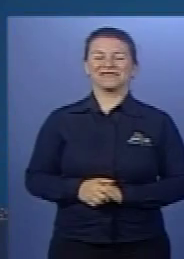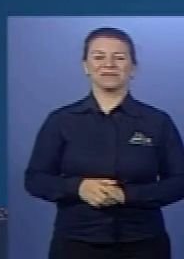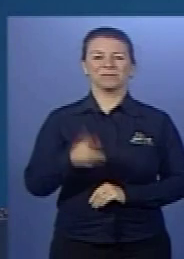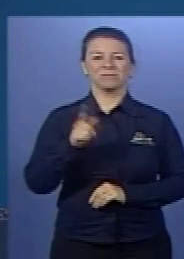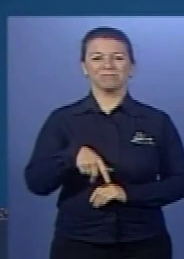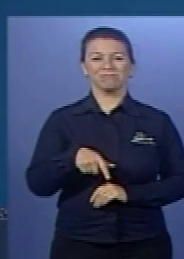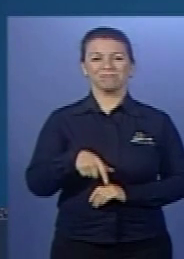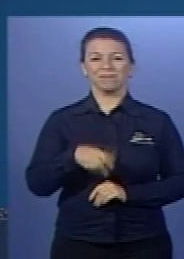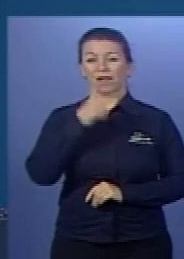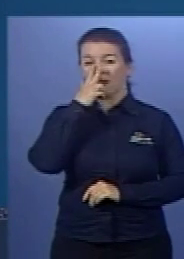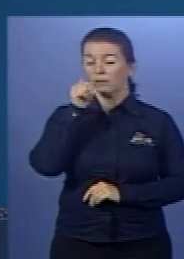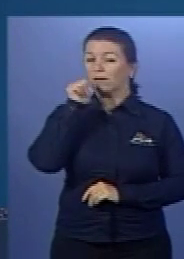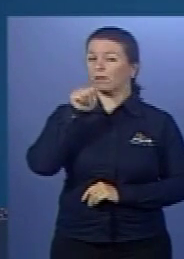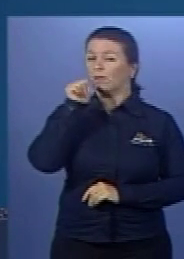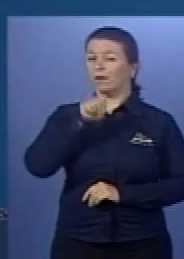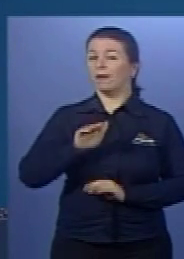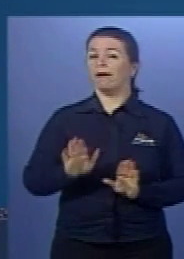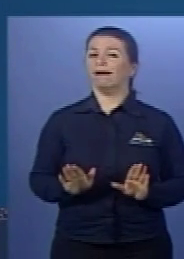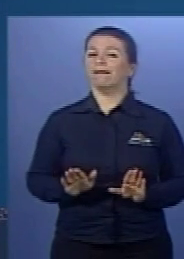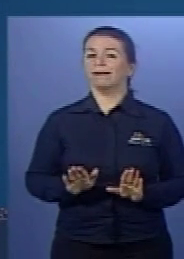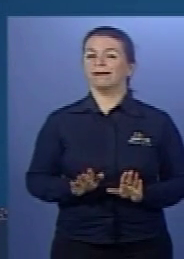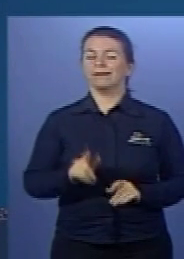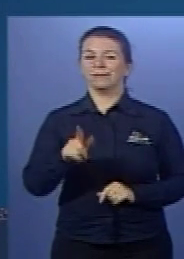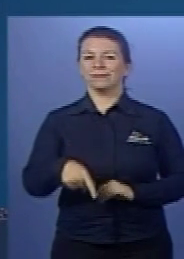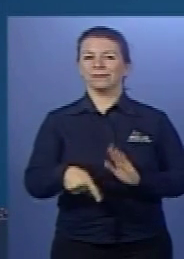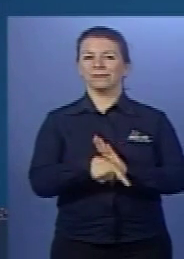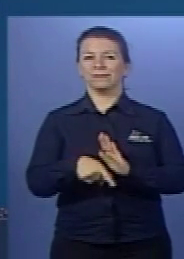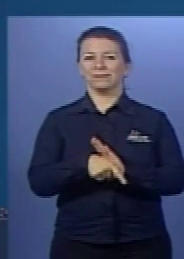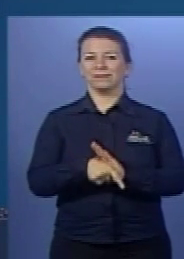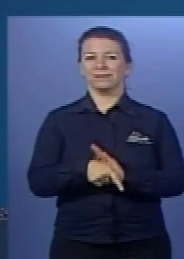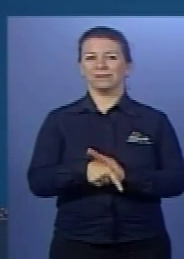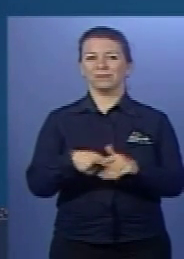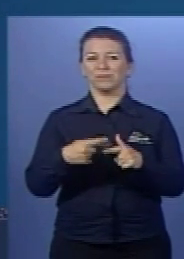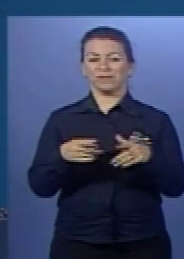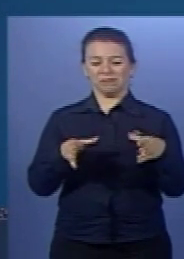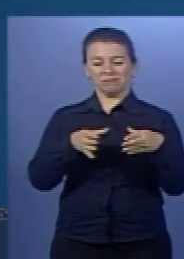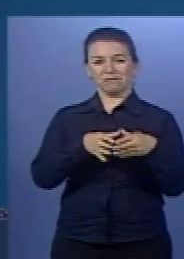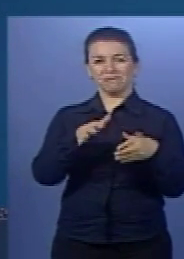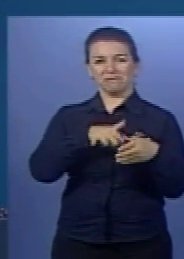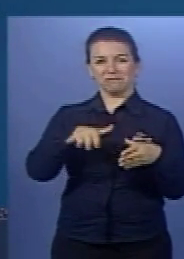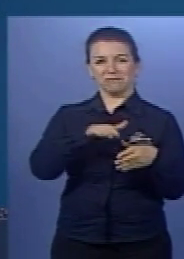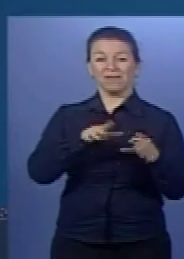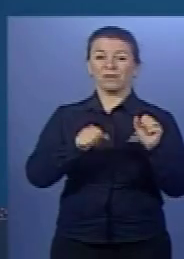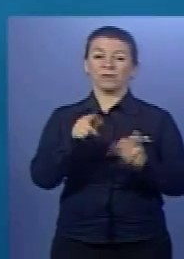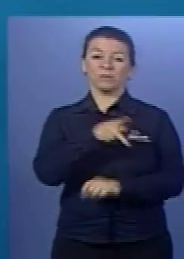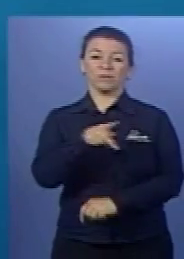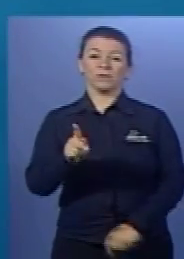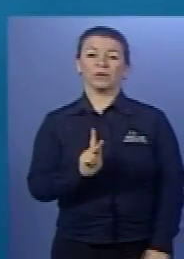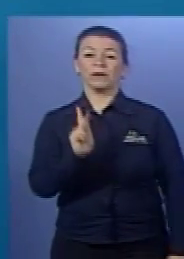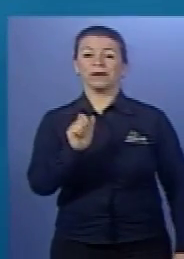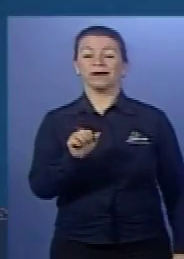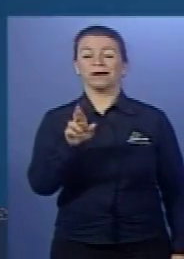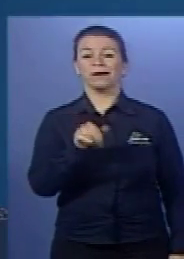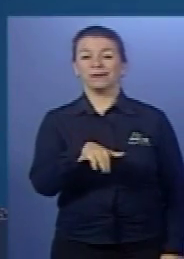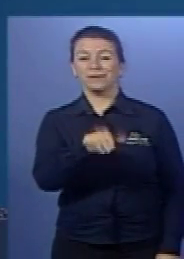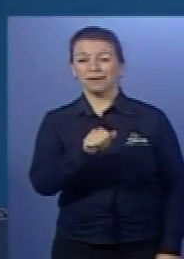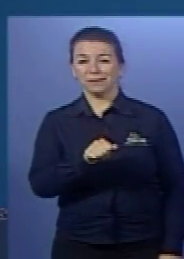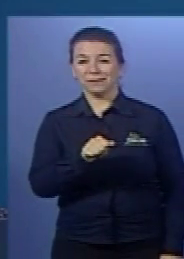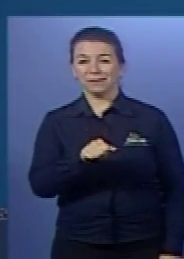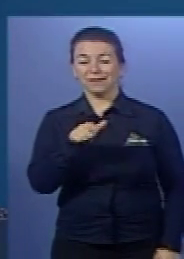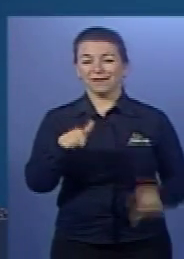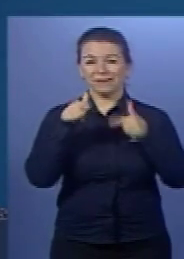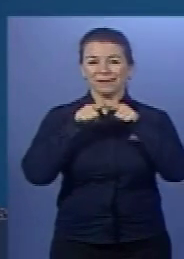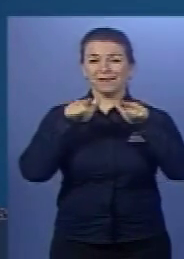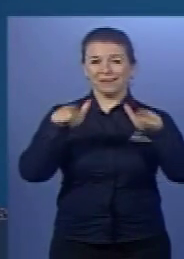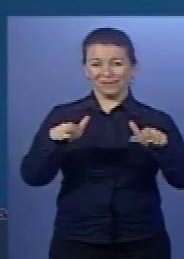figura feminina, né? Uma figura feminina? Então, e é raro aqui na equipe, mas então é a professora Karina, que trabalha conosco em língua estrangeira moderna,